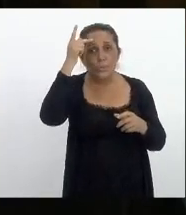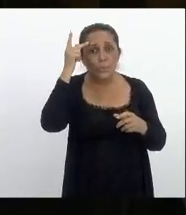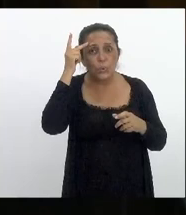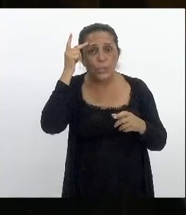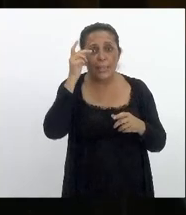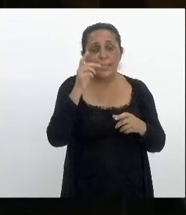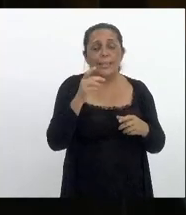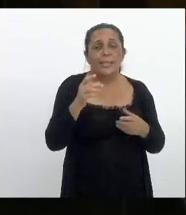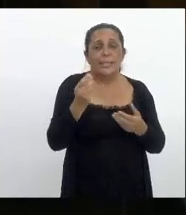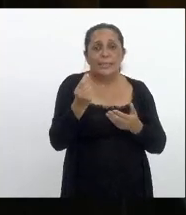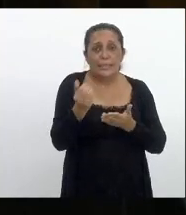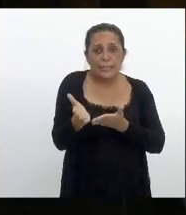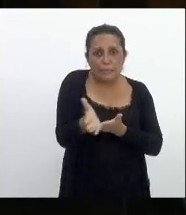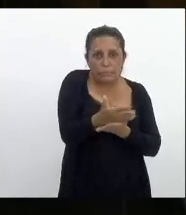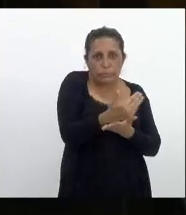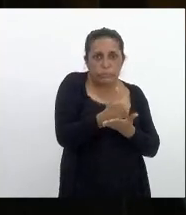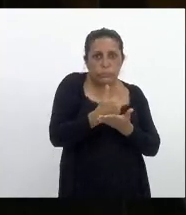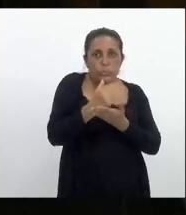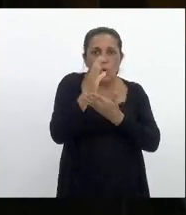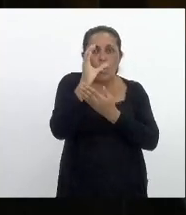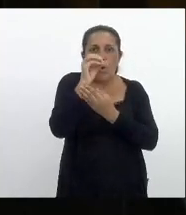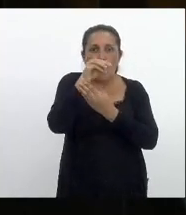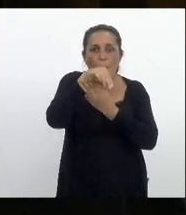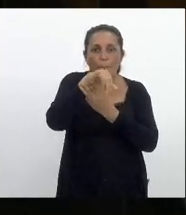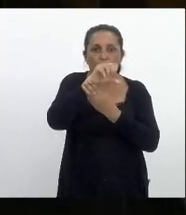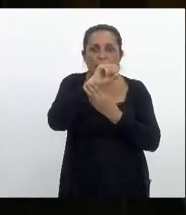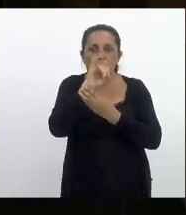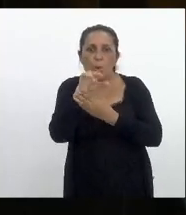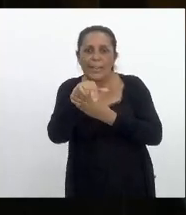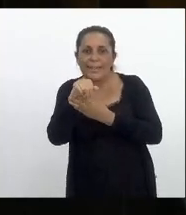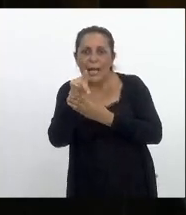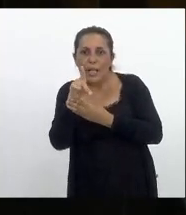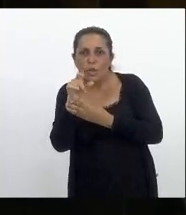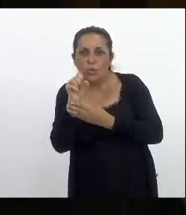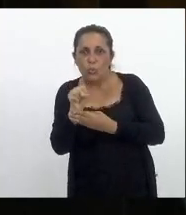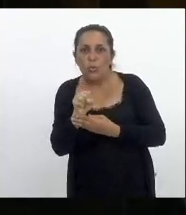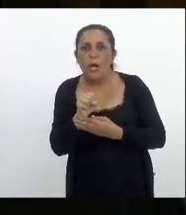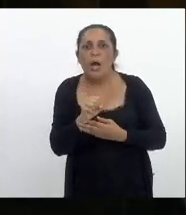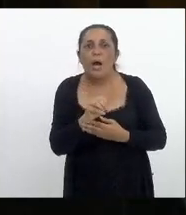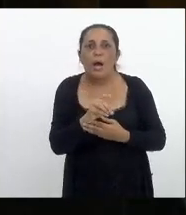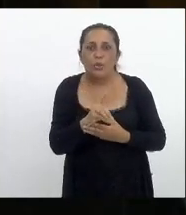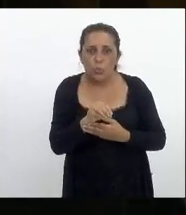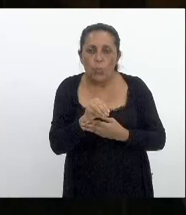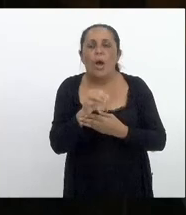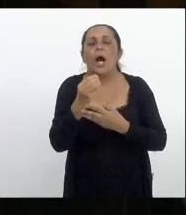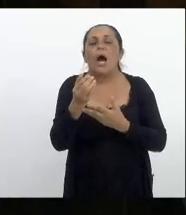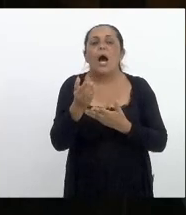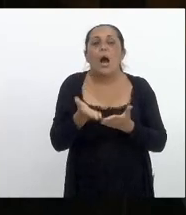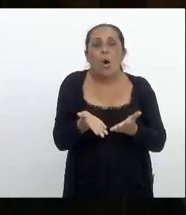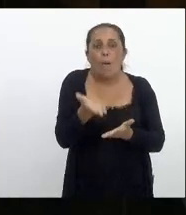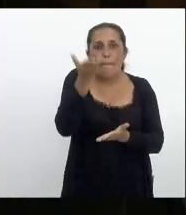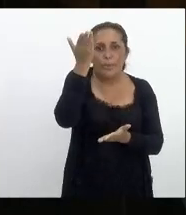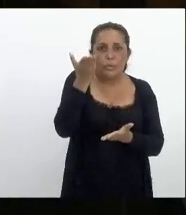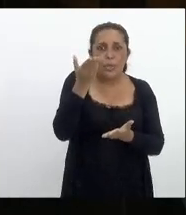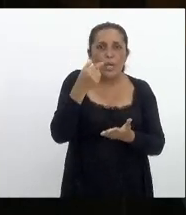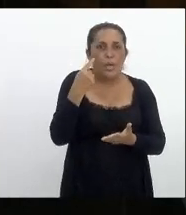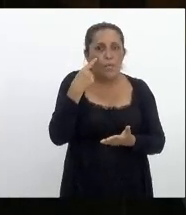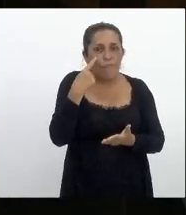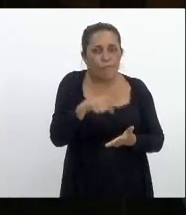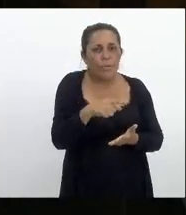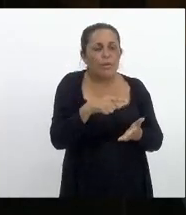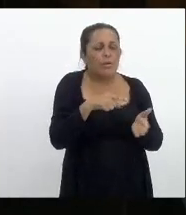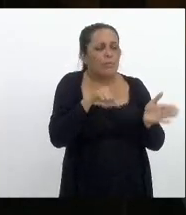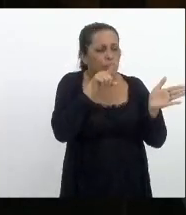aumentou eu deputada Alana Passos caminhei todo esse plenário pedindo um